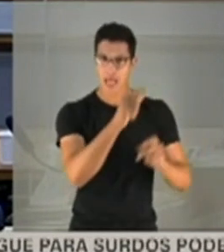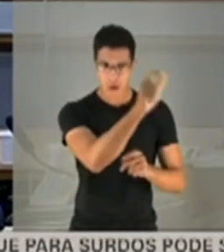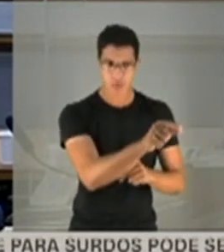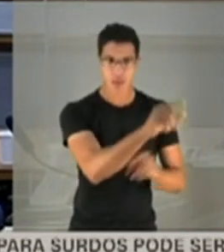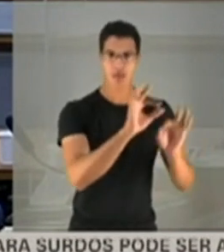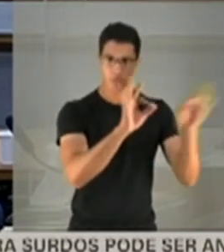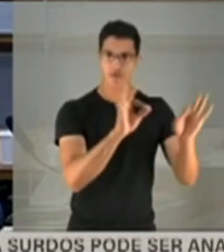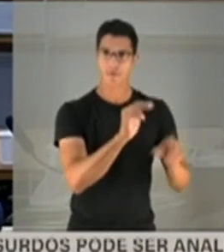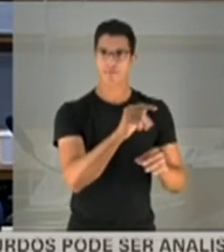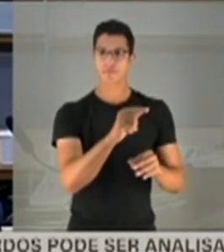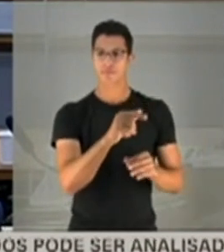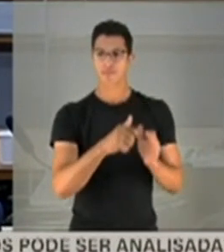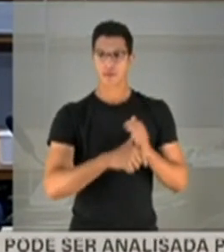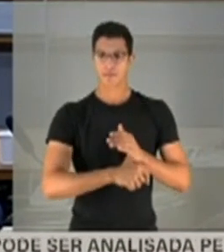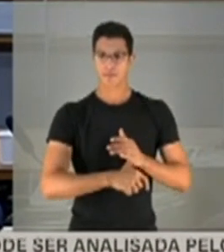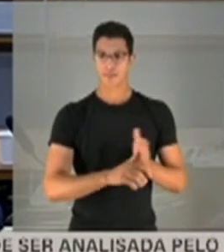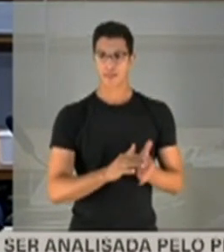Vossa excelência... Não tá me indizendo, não?